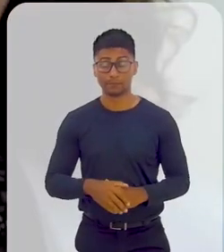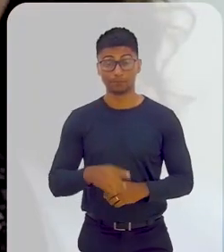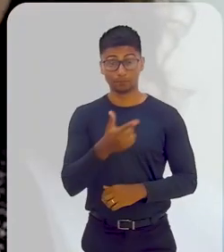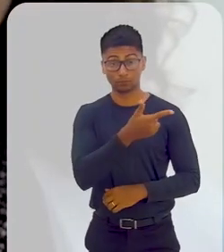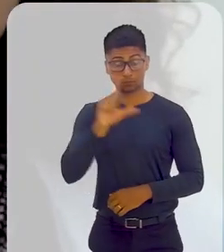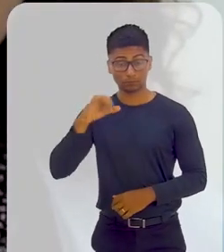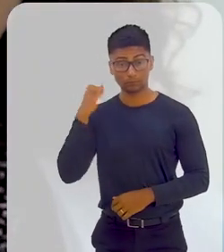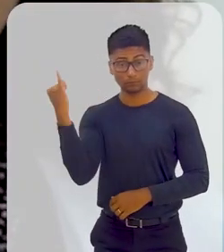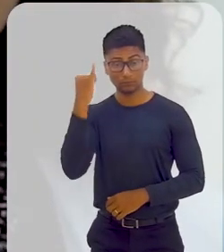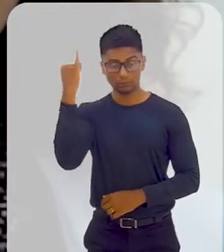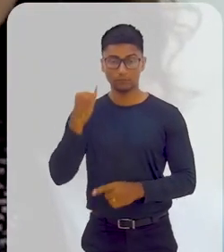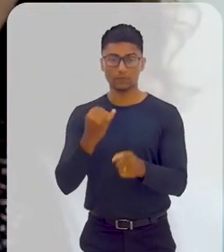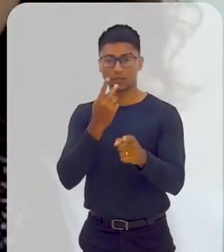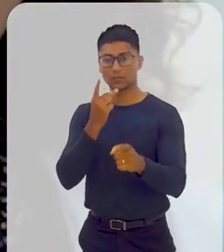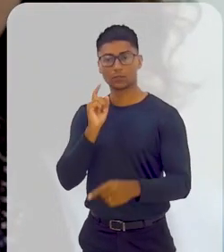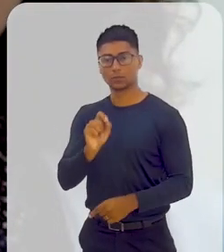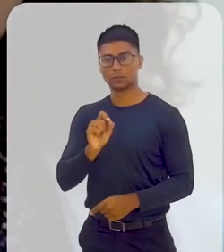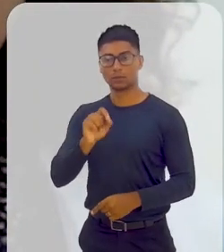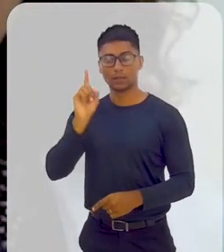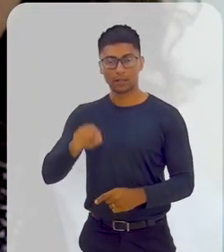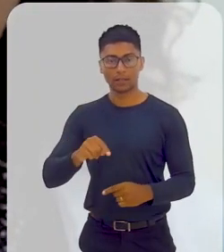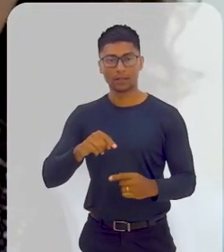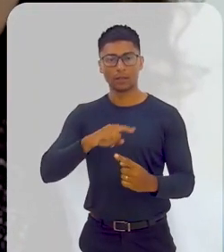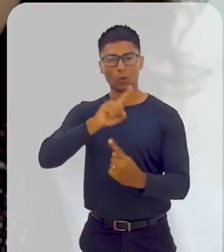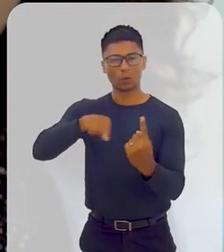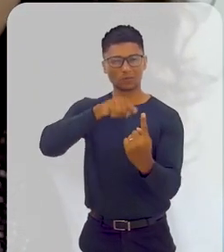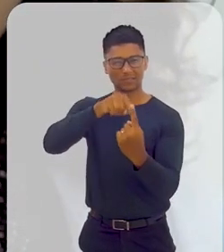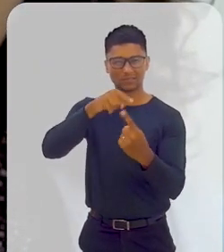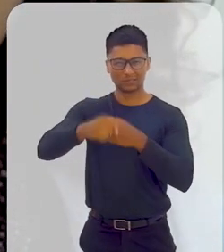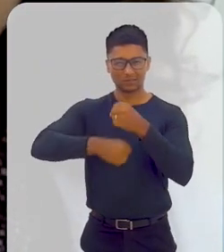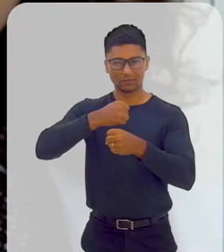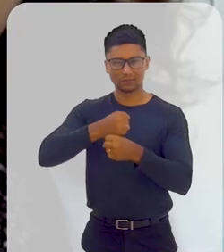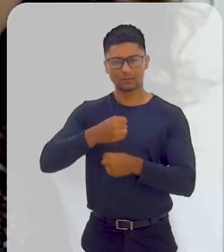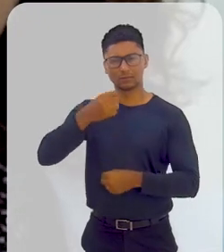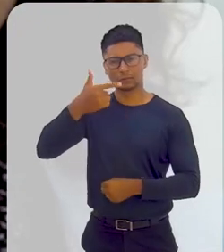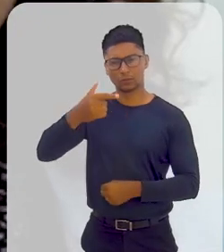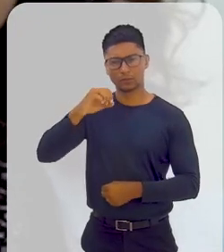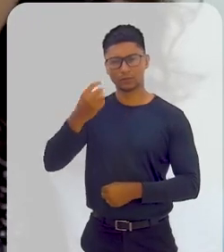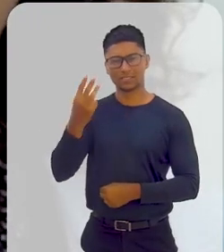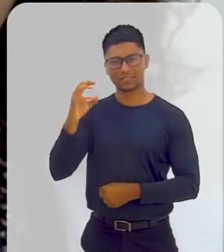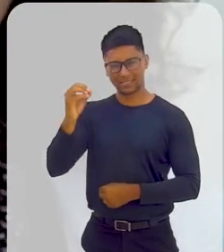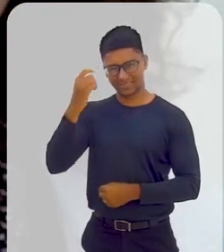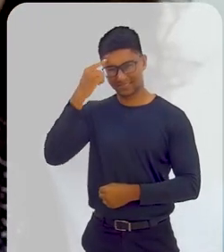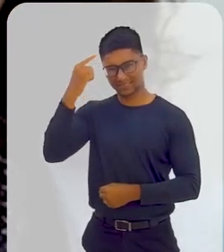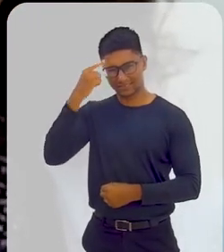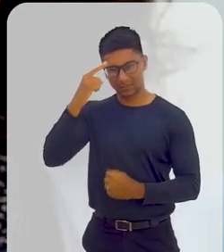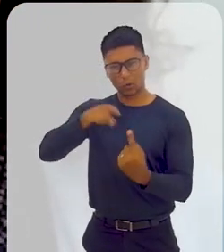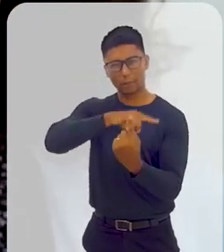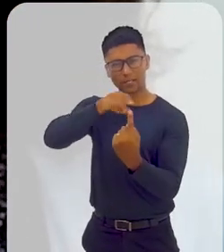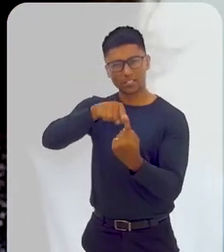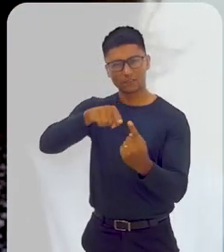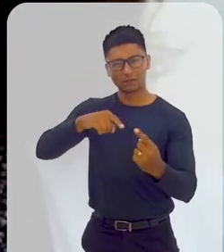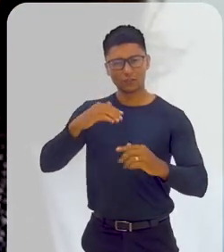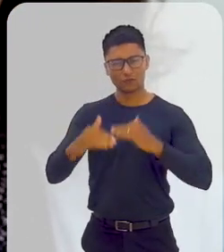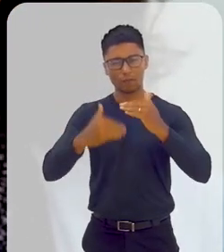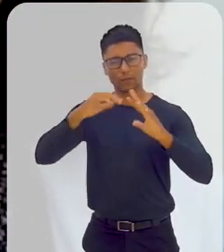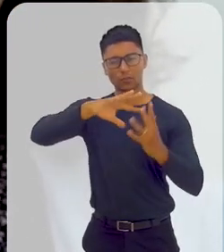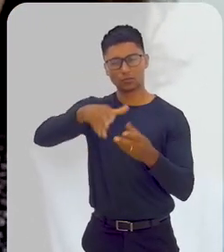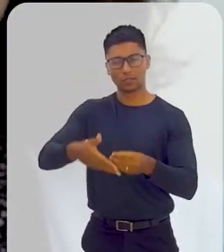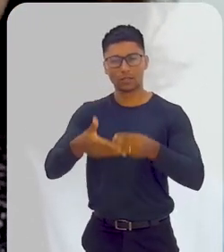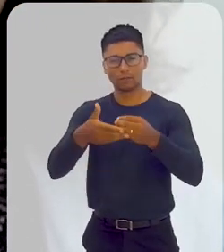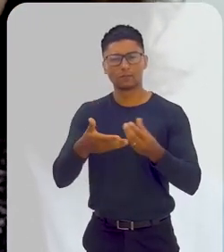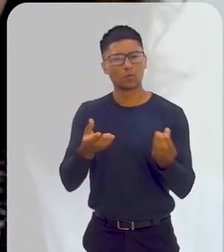ponto importante citado pela senhora foi a questão da Agenda 2030, dos Objetivos de Desenvolvimento Sustentável. Como a CEAERJ pode